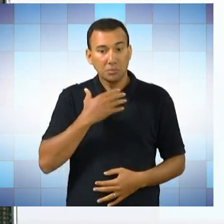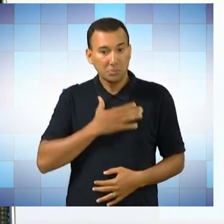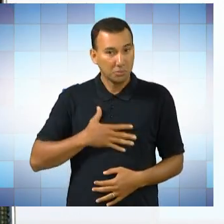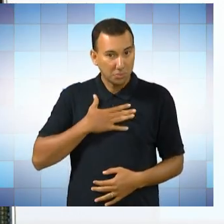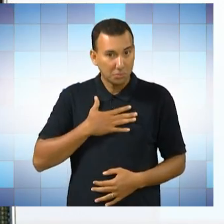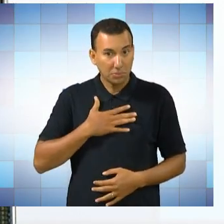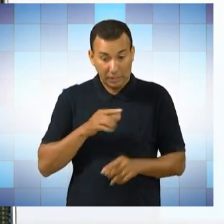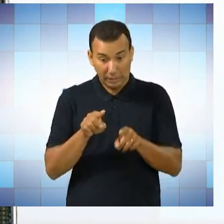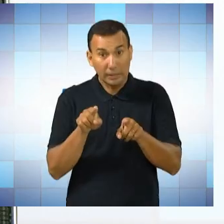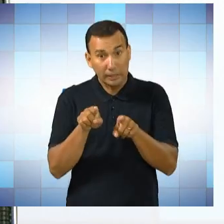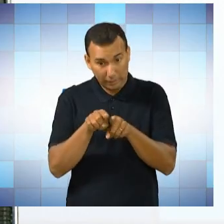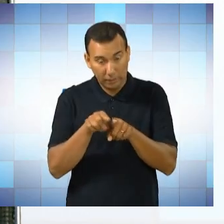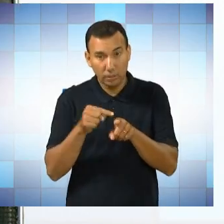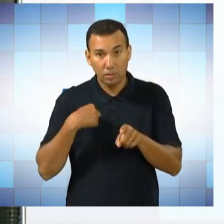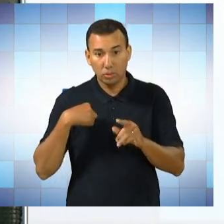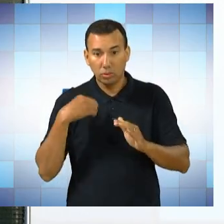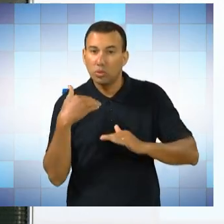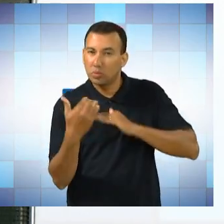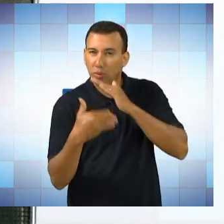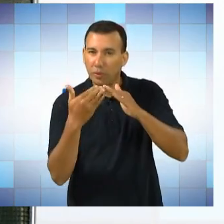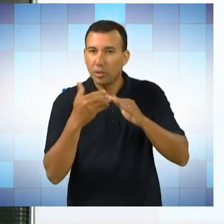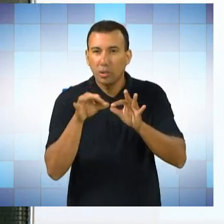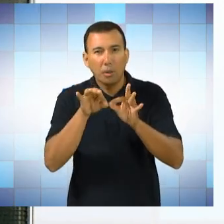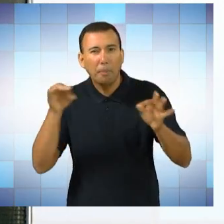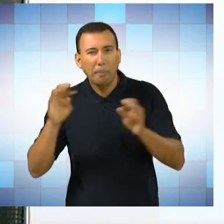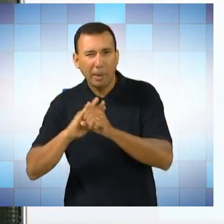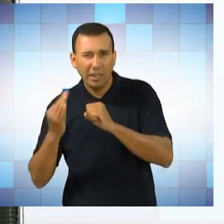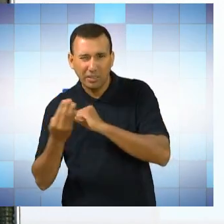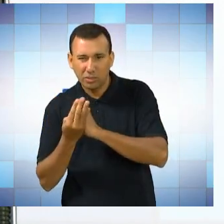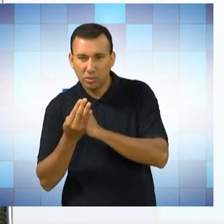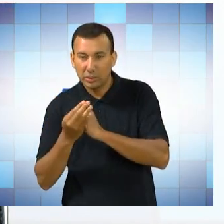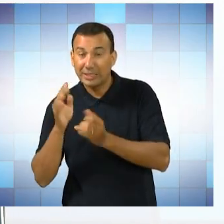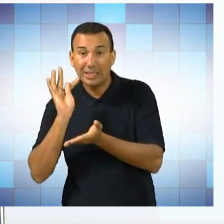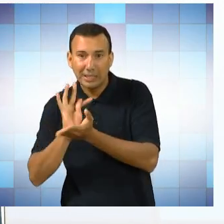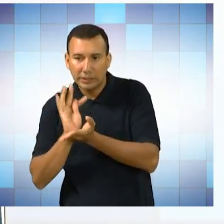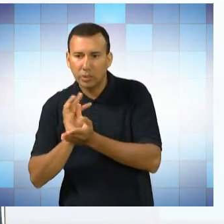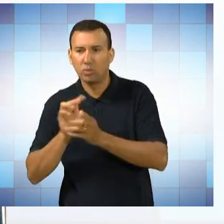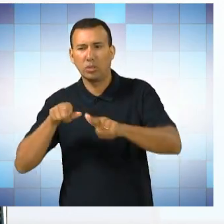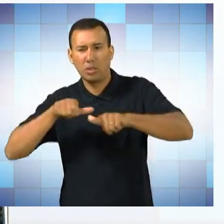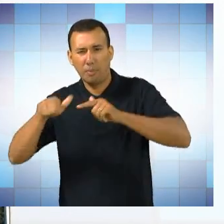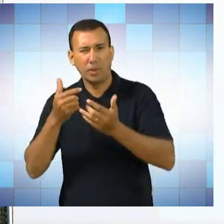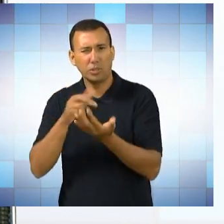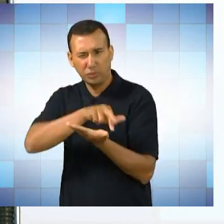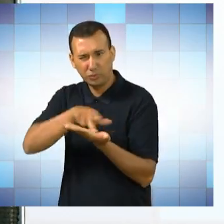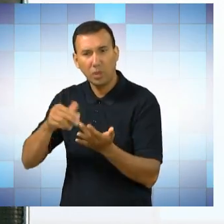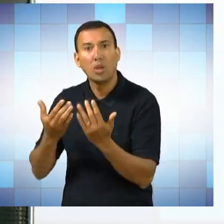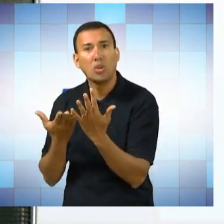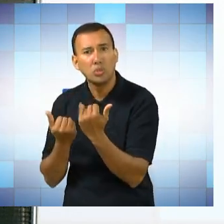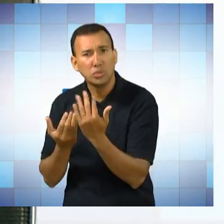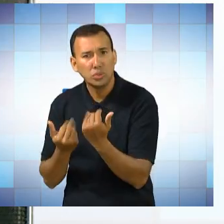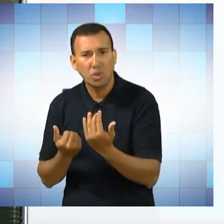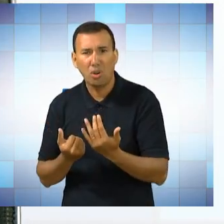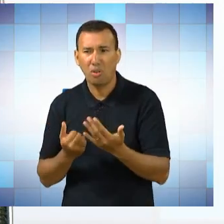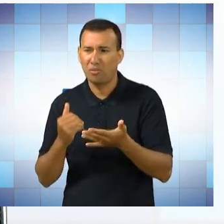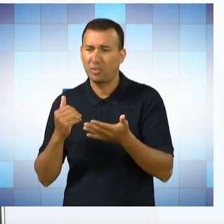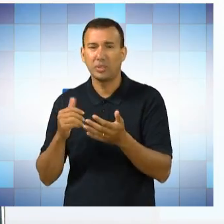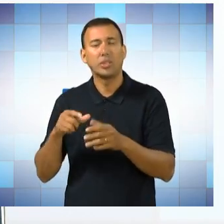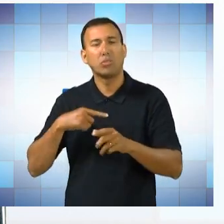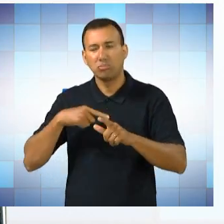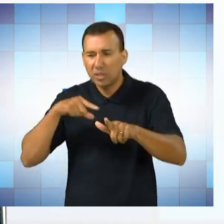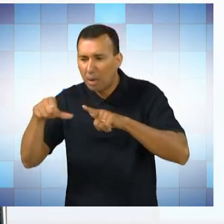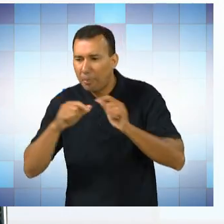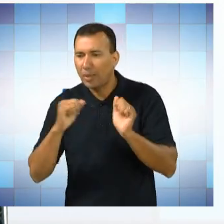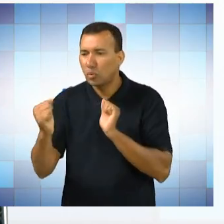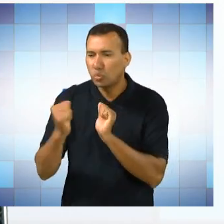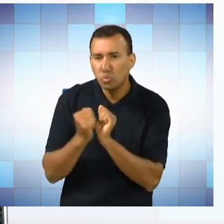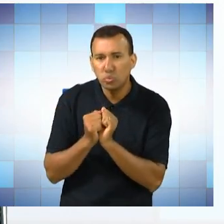na periferia de Teresina, eu trabalhei muitos anos com jovens da periferia que estão à margem. Eu fiz